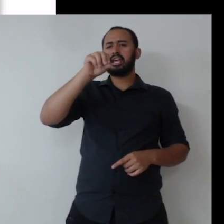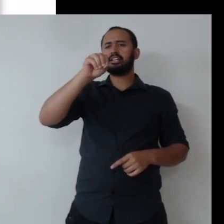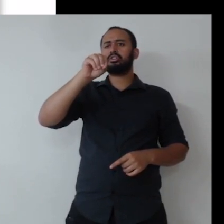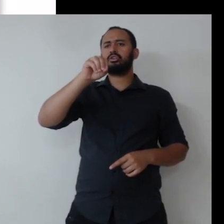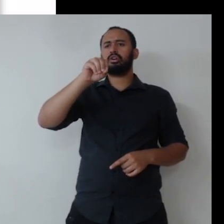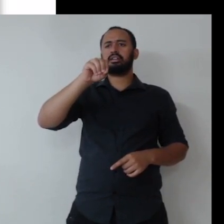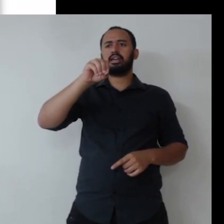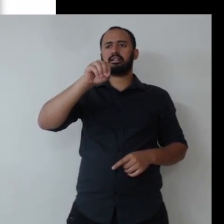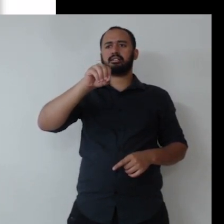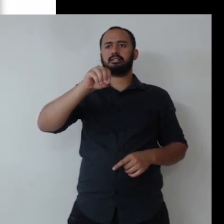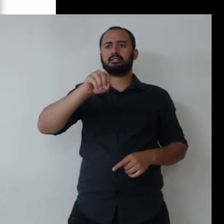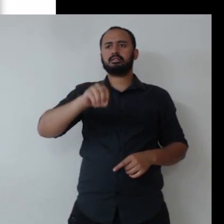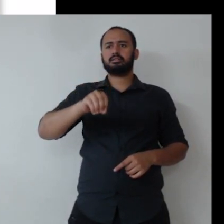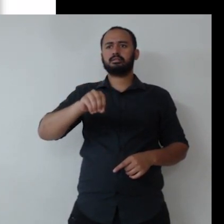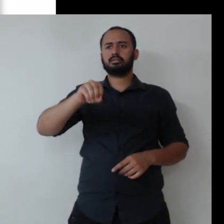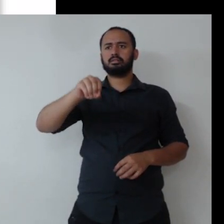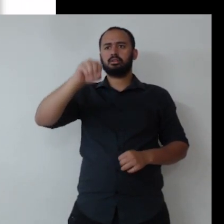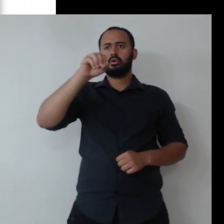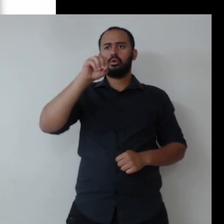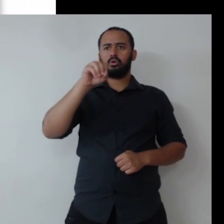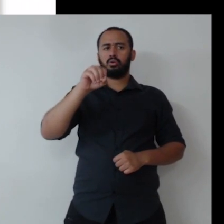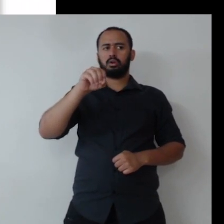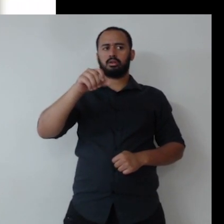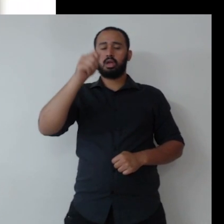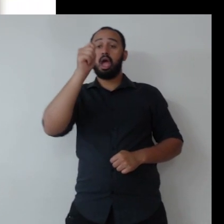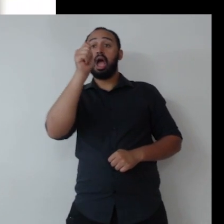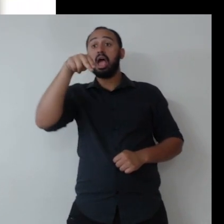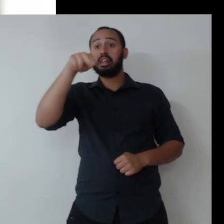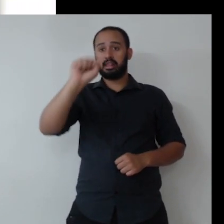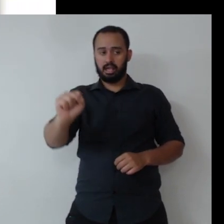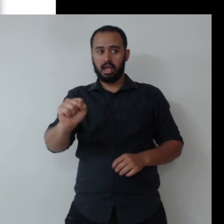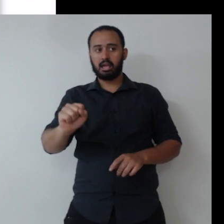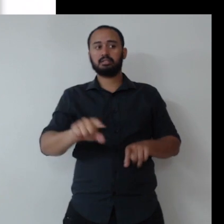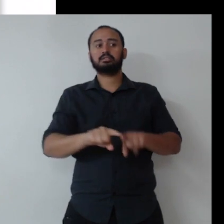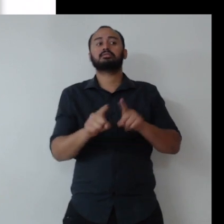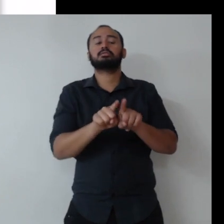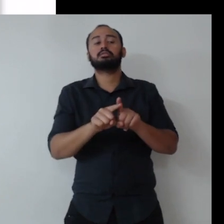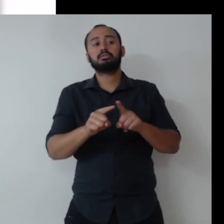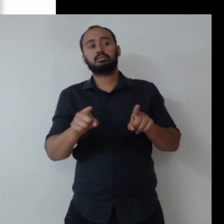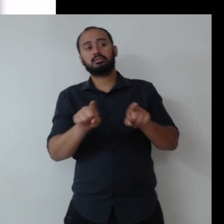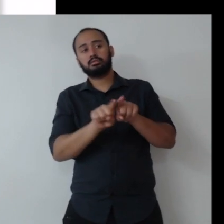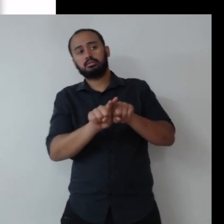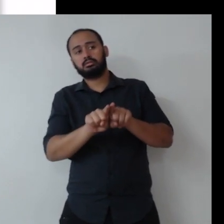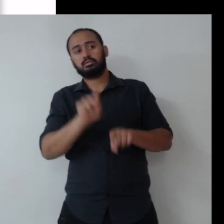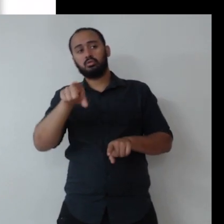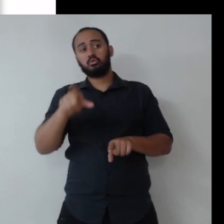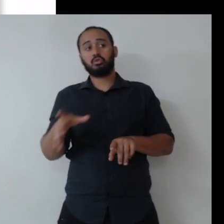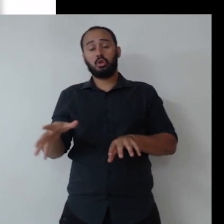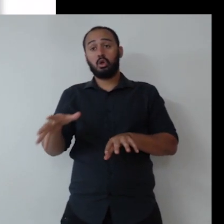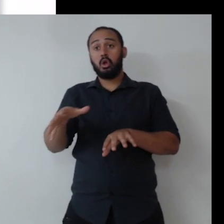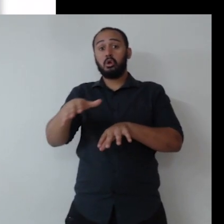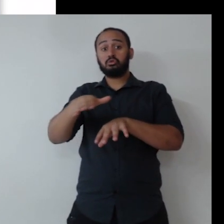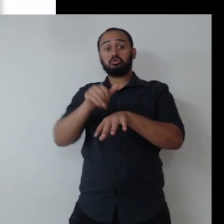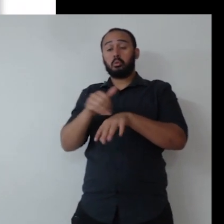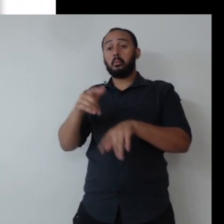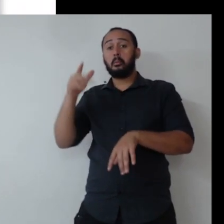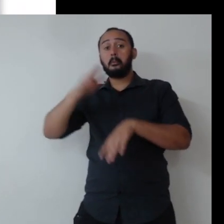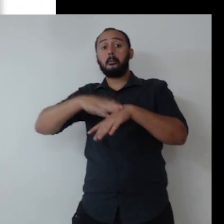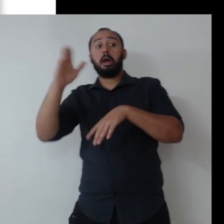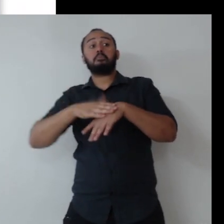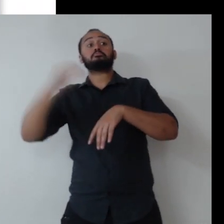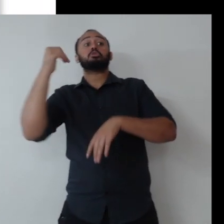% dos cargos gerenciais da NS são preenchidos lideranças femininas, são preenchidos por mulheres.